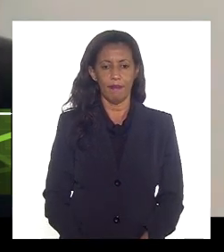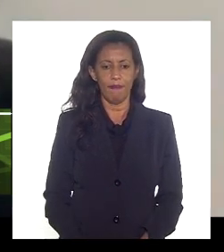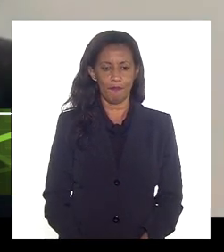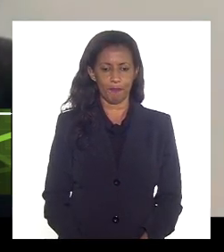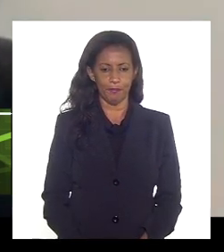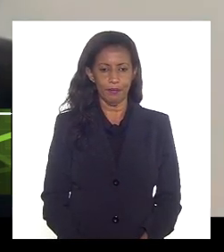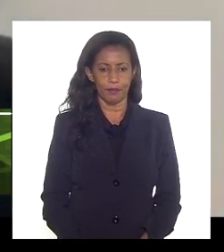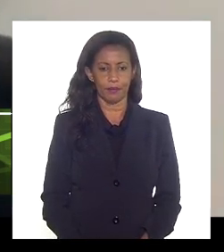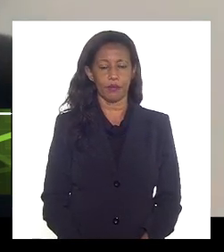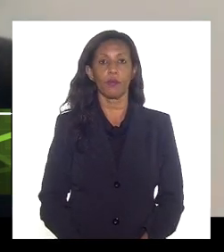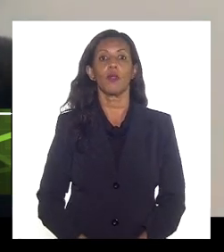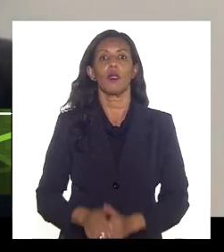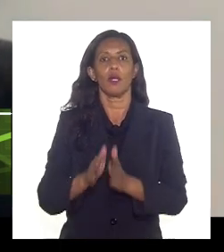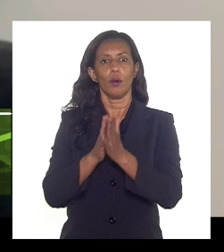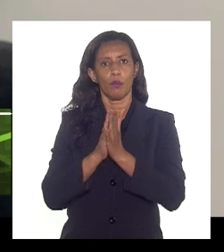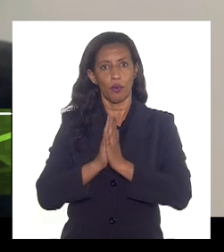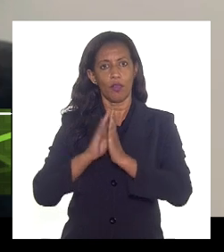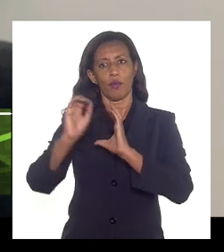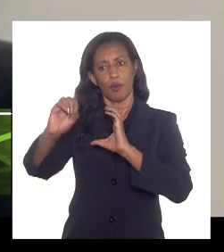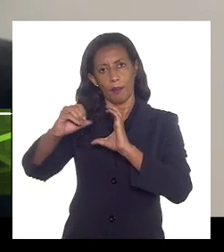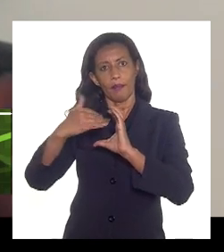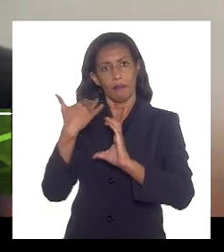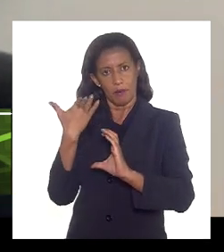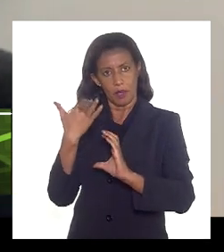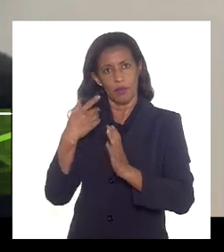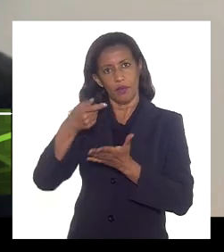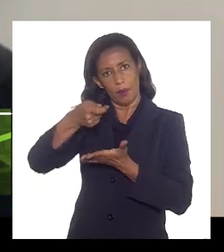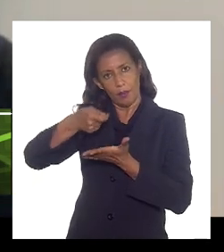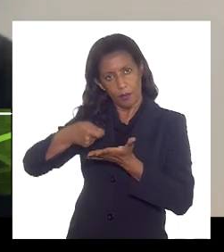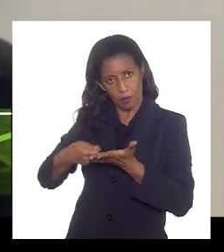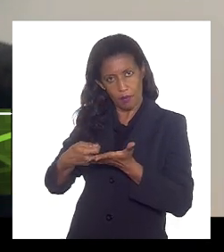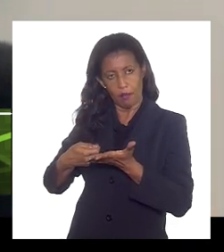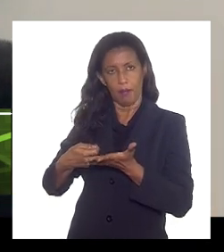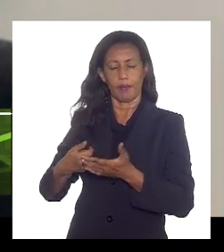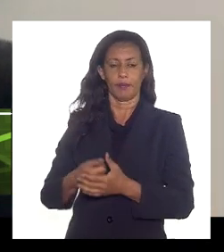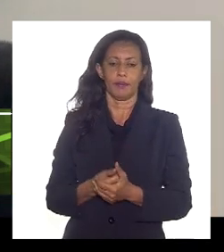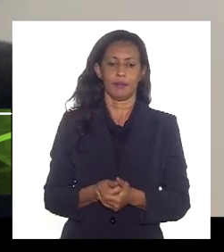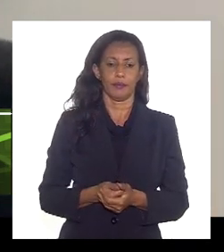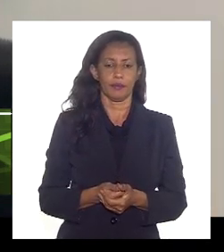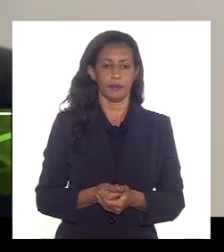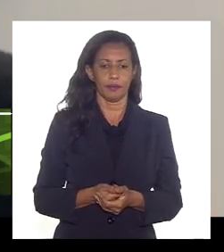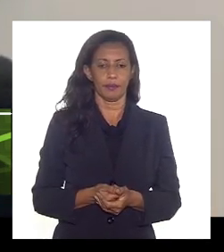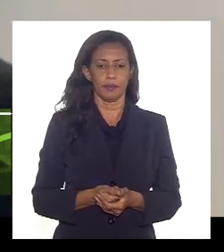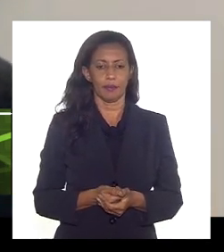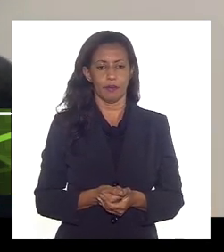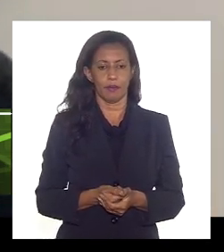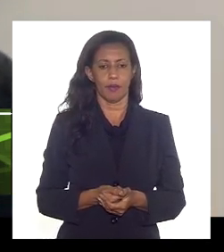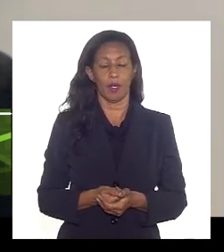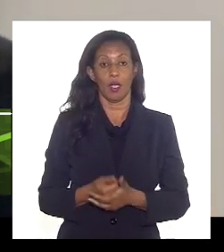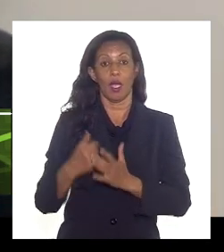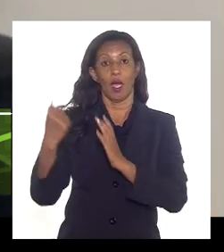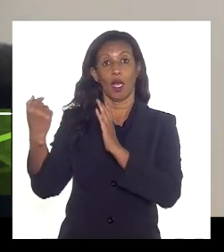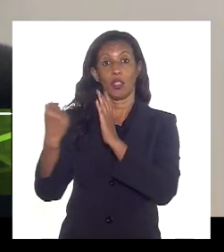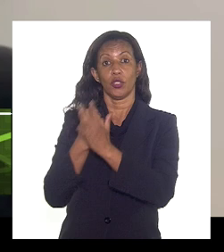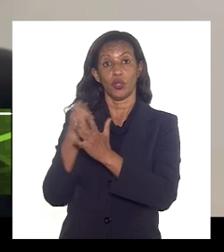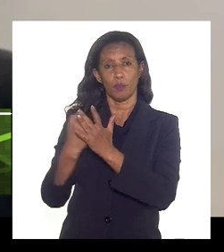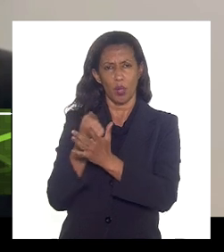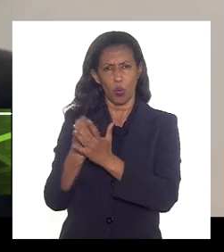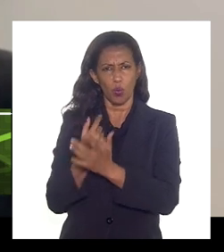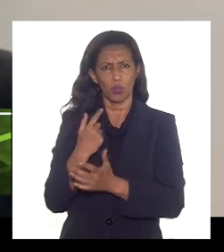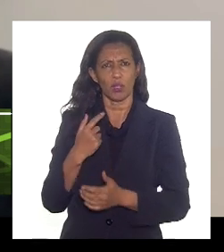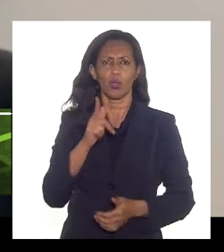peço que o Victor escrito se for possível para que eu passei encaminhado a pergunta específica sobre a origem da água